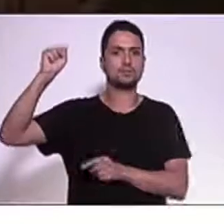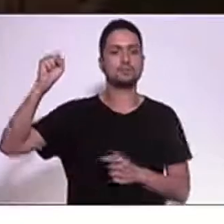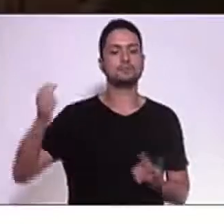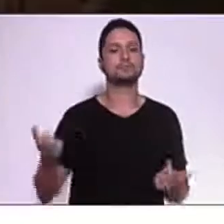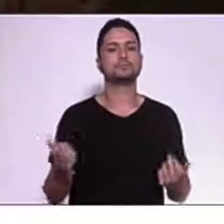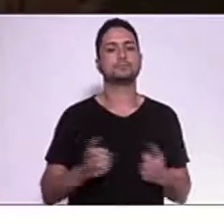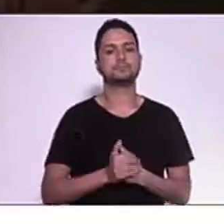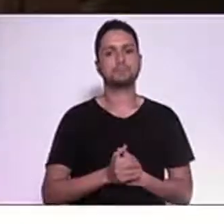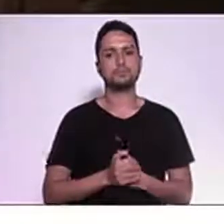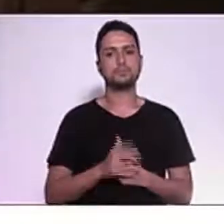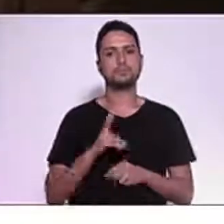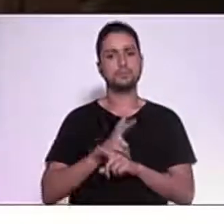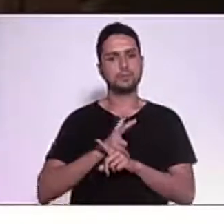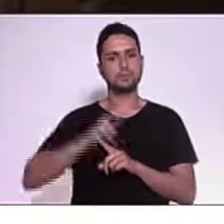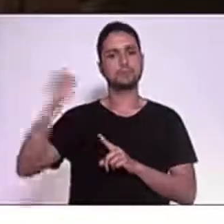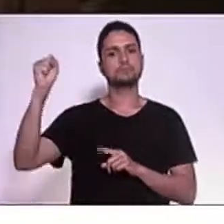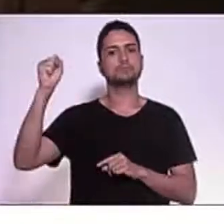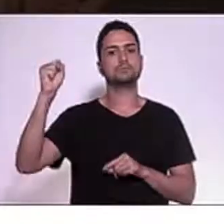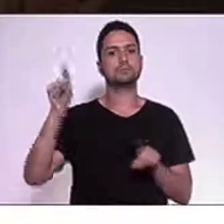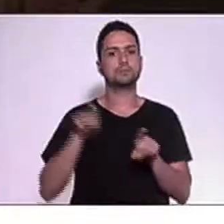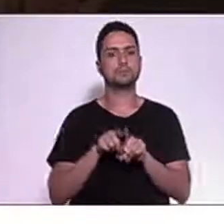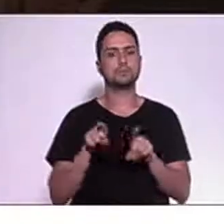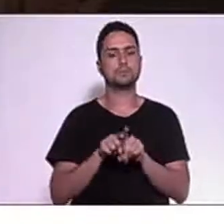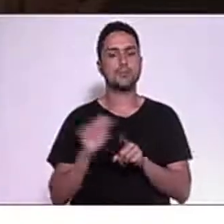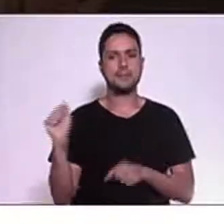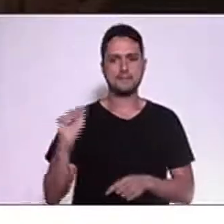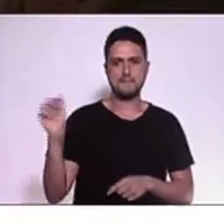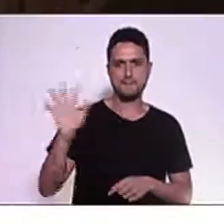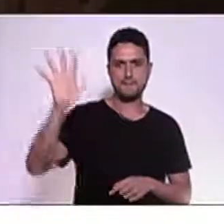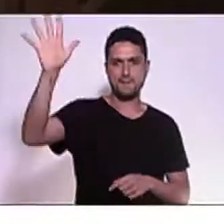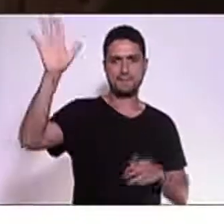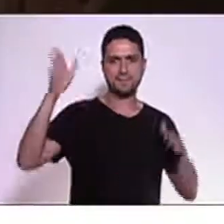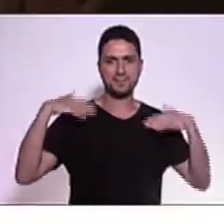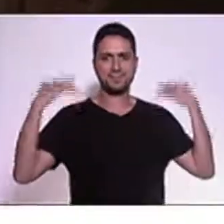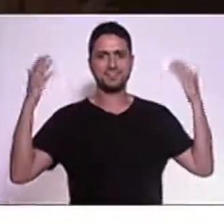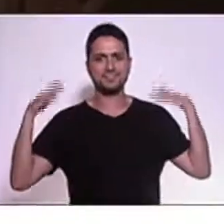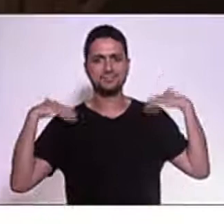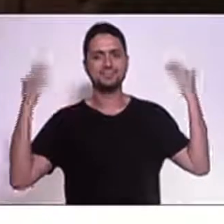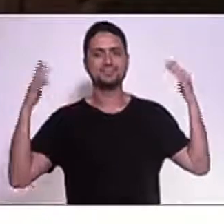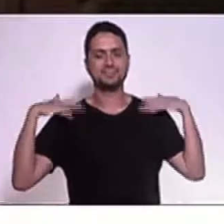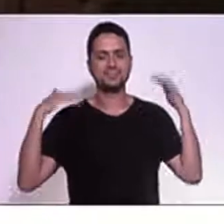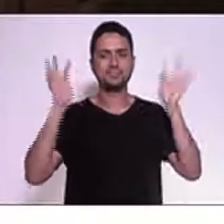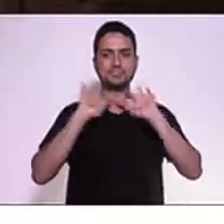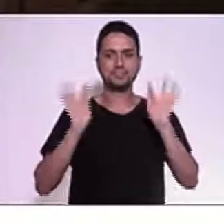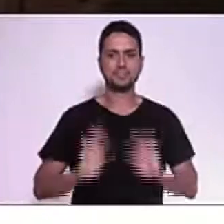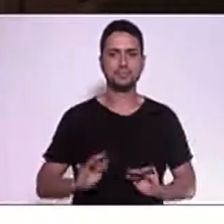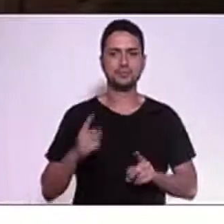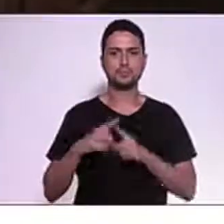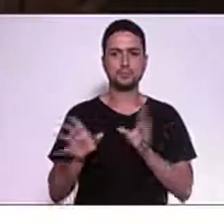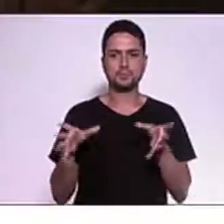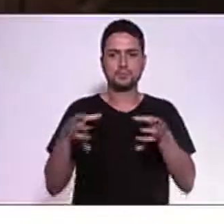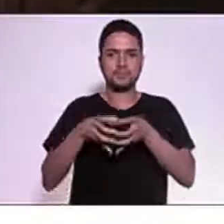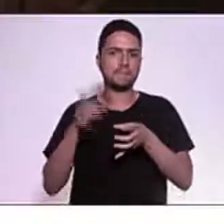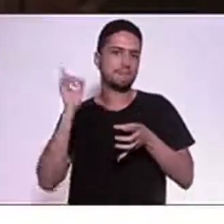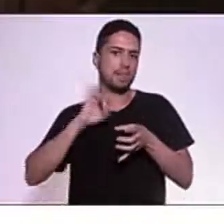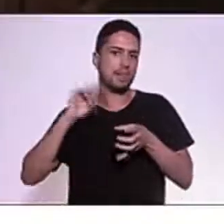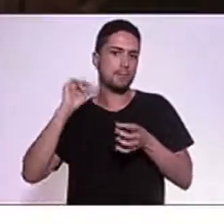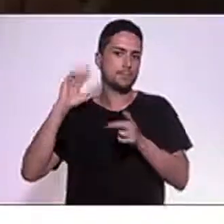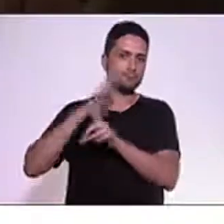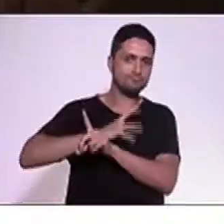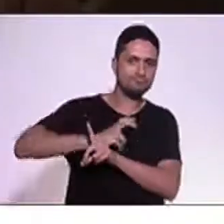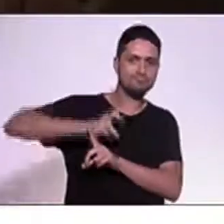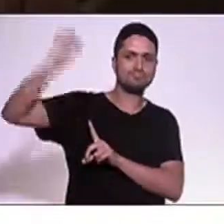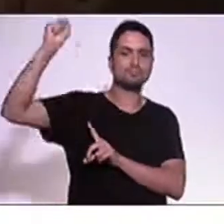e o quanto a favela vibrou com essa vitória, afinal de contas, quando se diz favela em